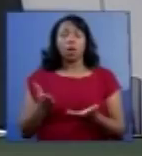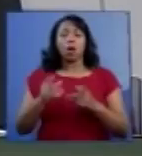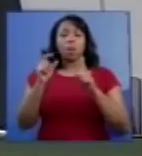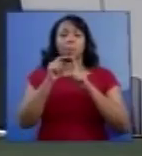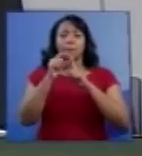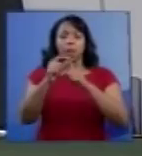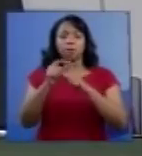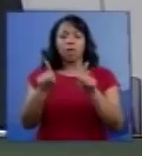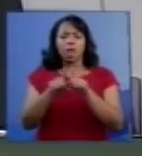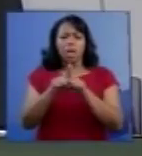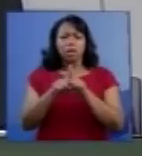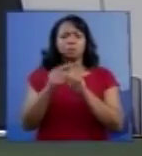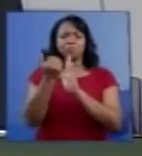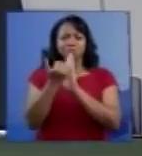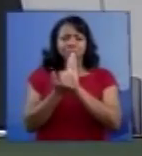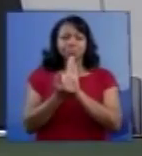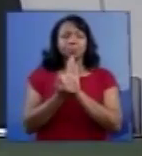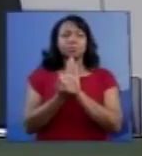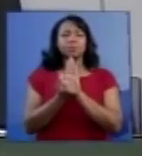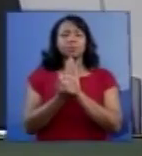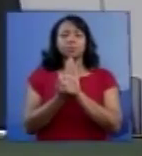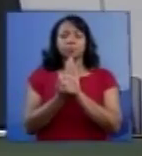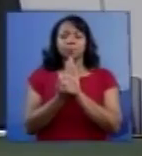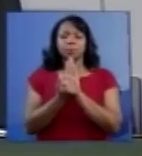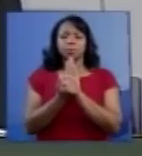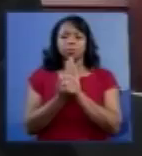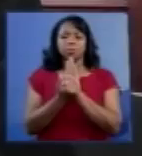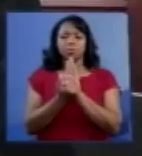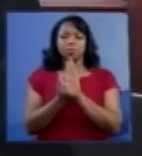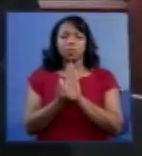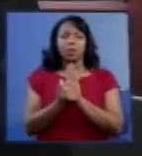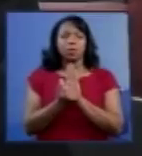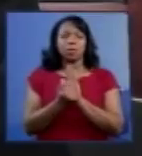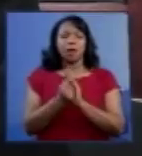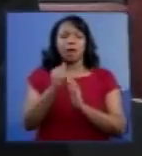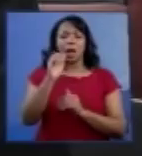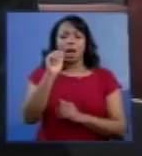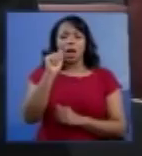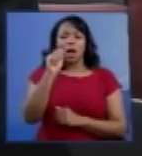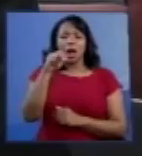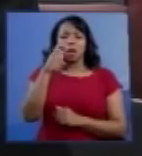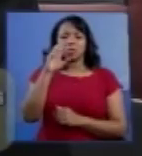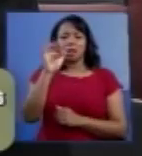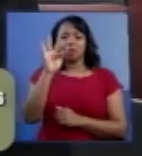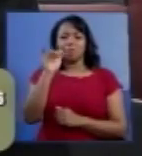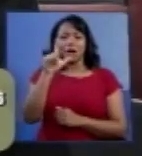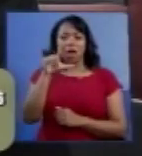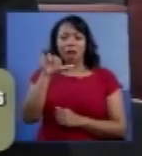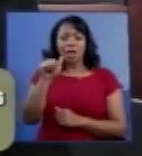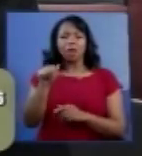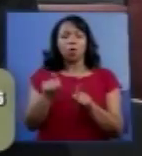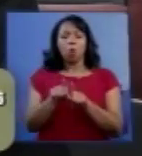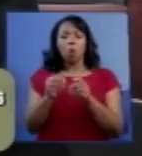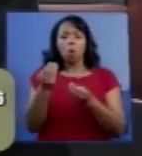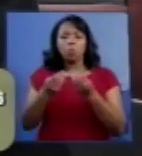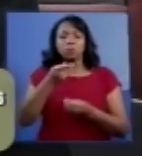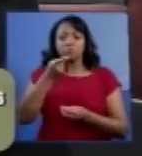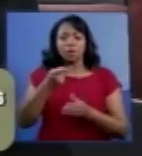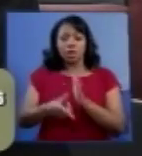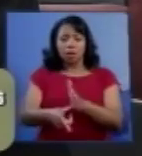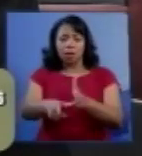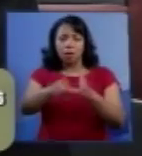Esse assunto da anencefalia, como eu disse antes,